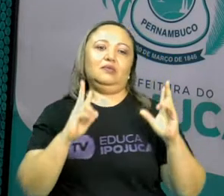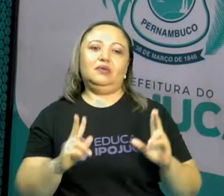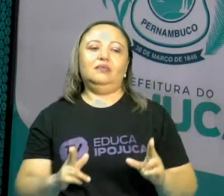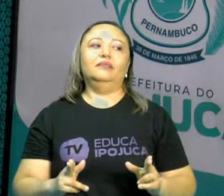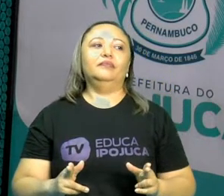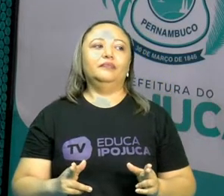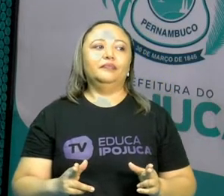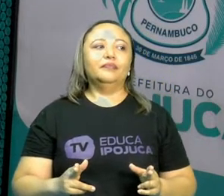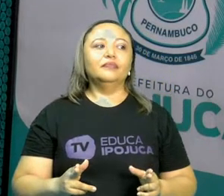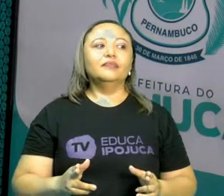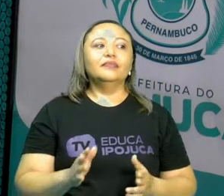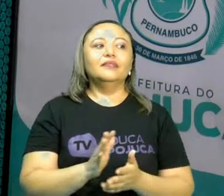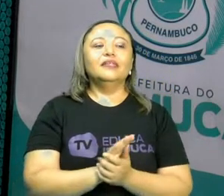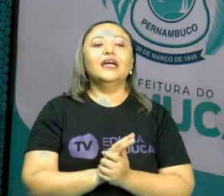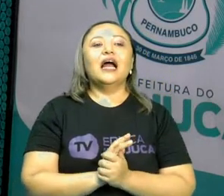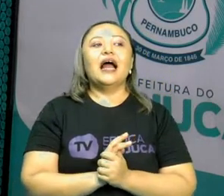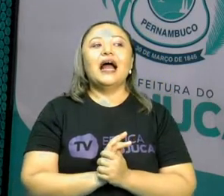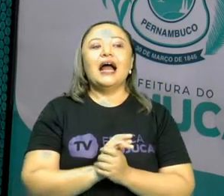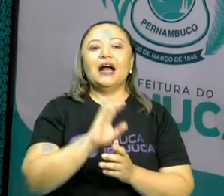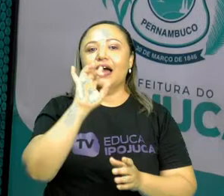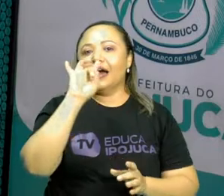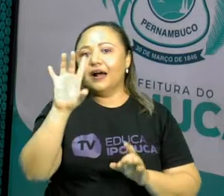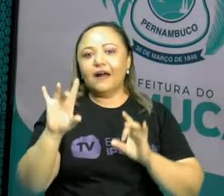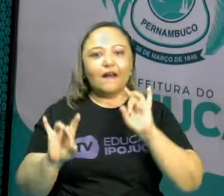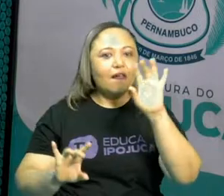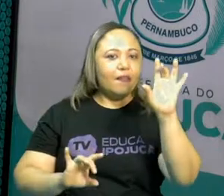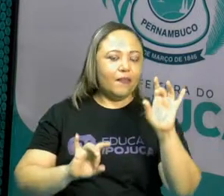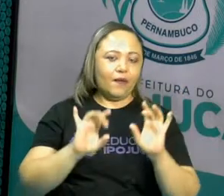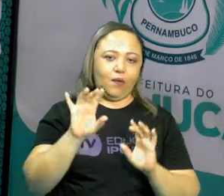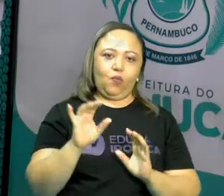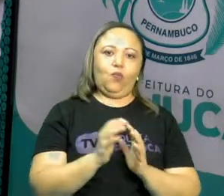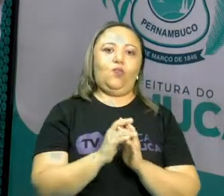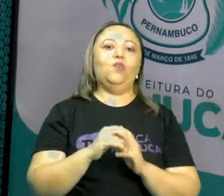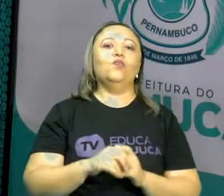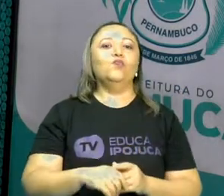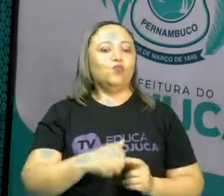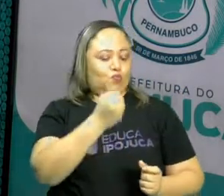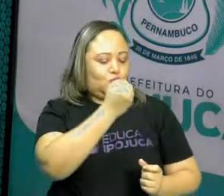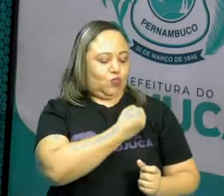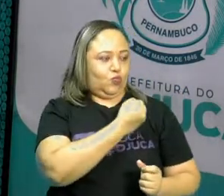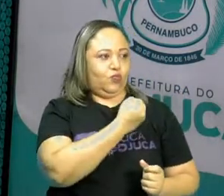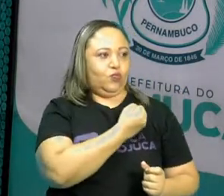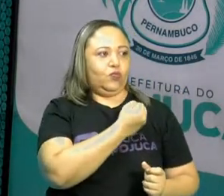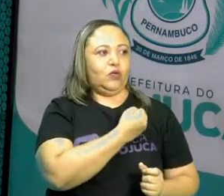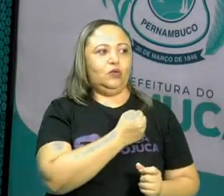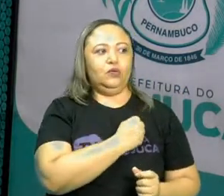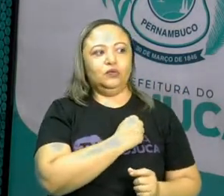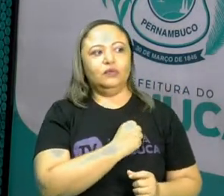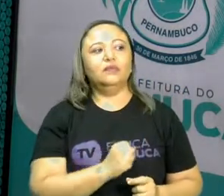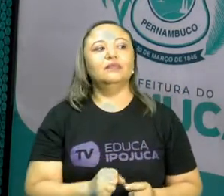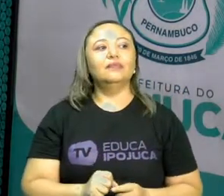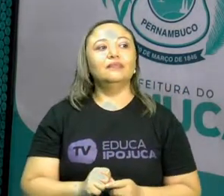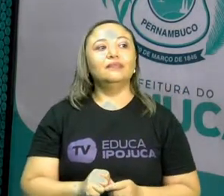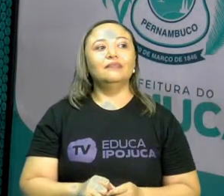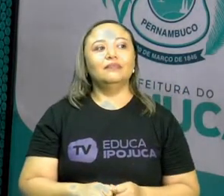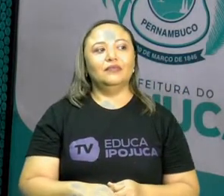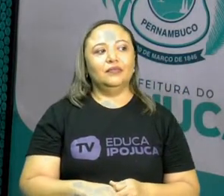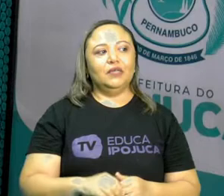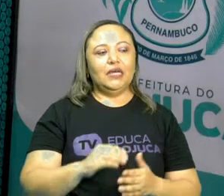Pois é. Cada um desses números que estão aqui indicados, eles são